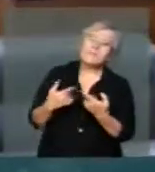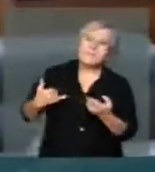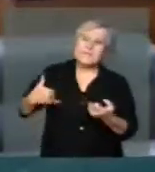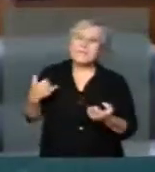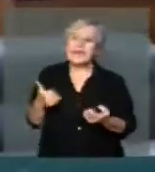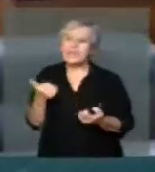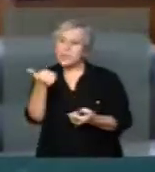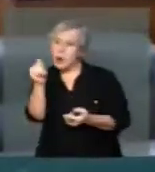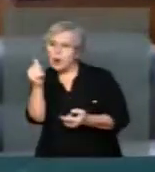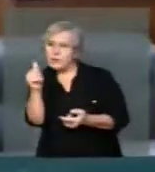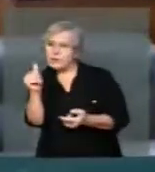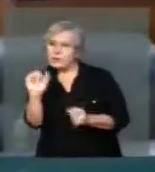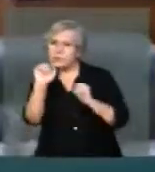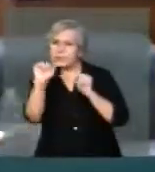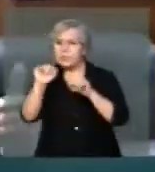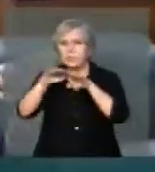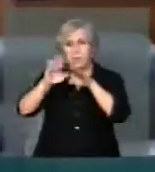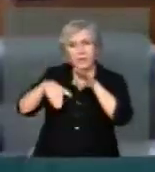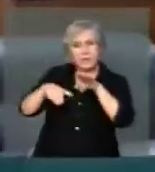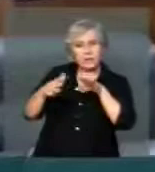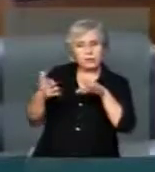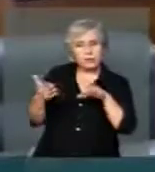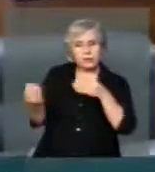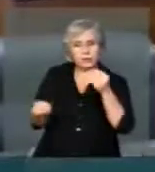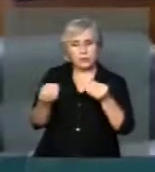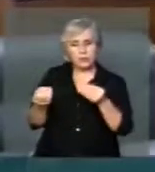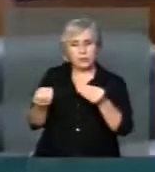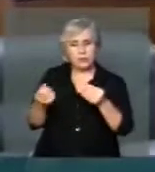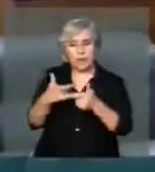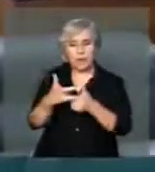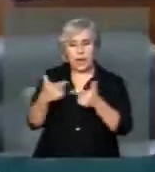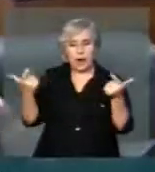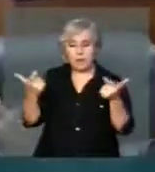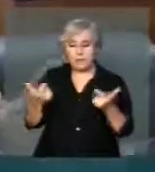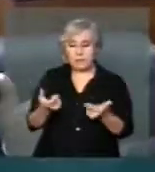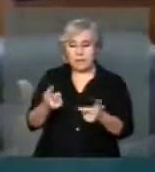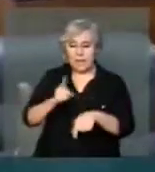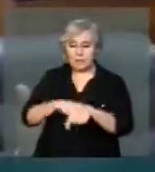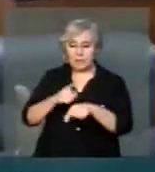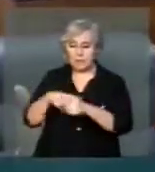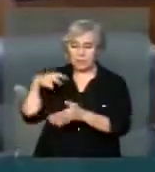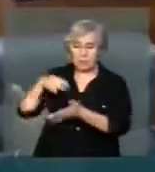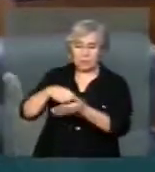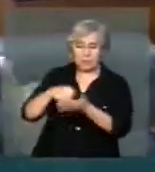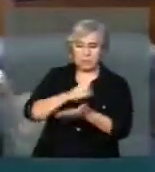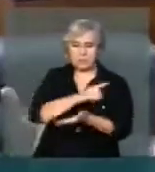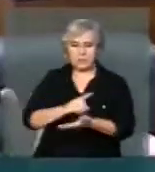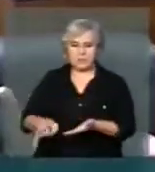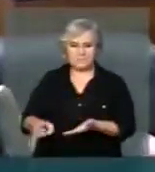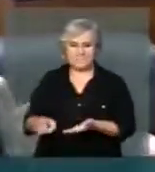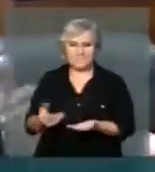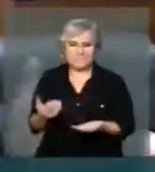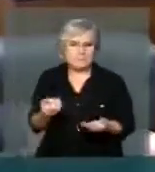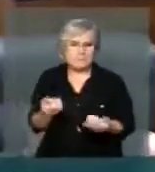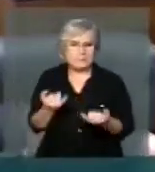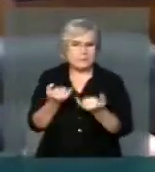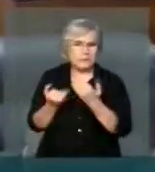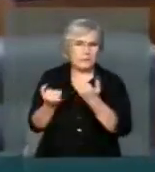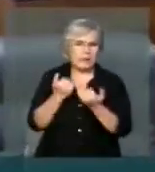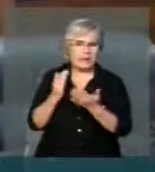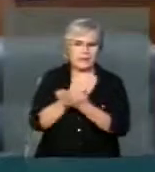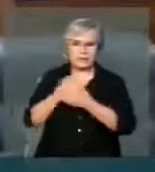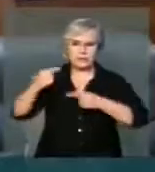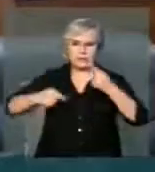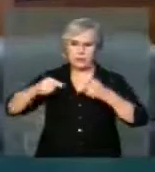a ser feito. O aumento das penas, fica-se uma ideia que está prevalecendo em alguns debates